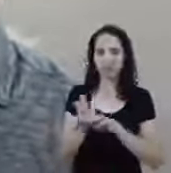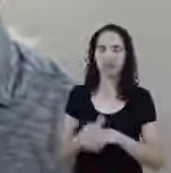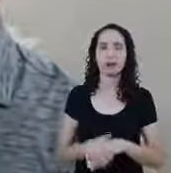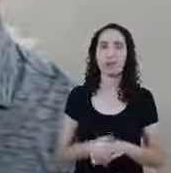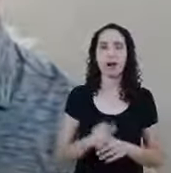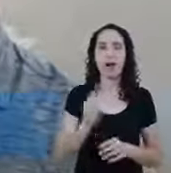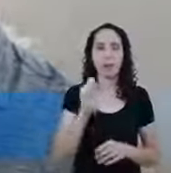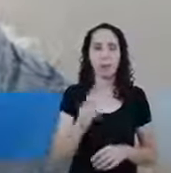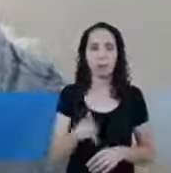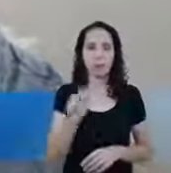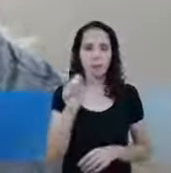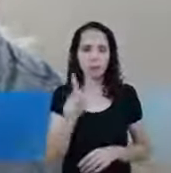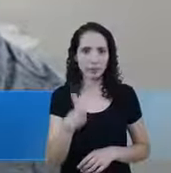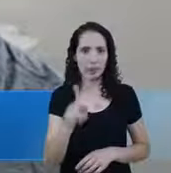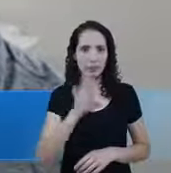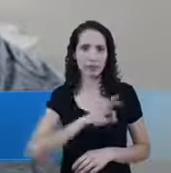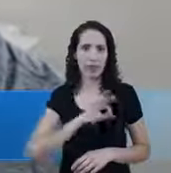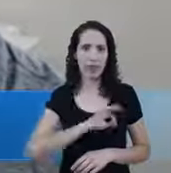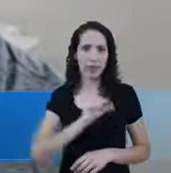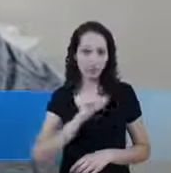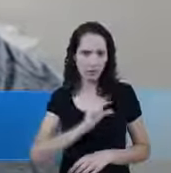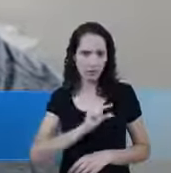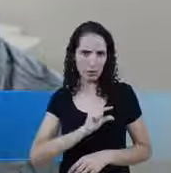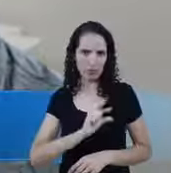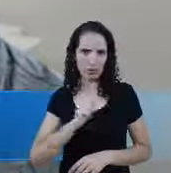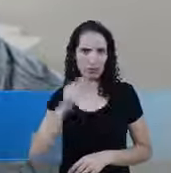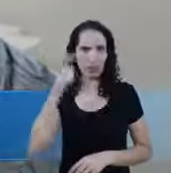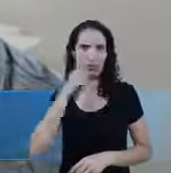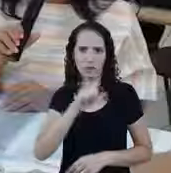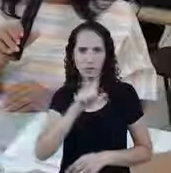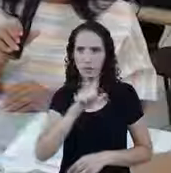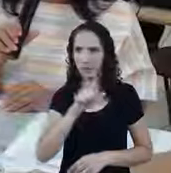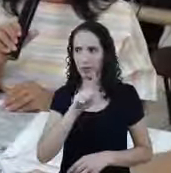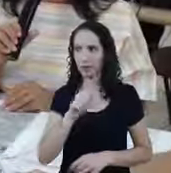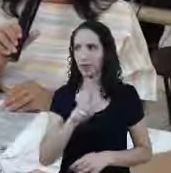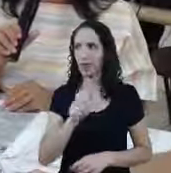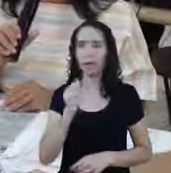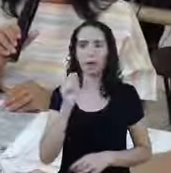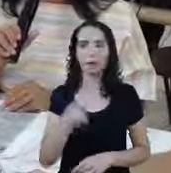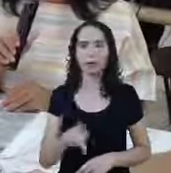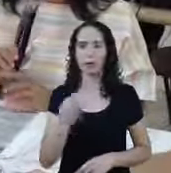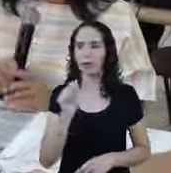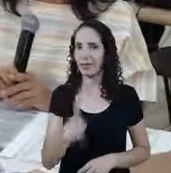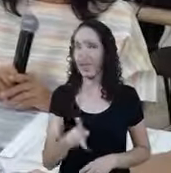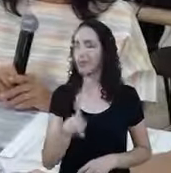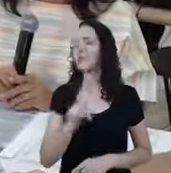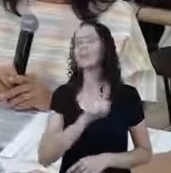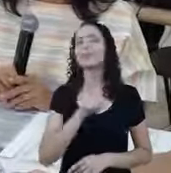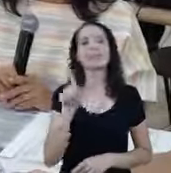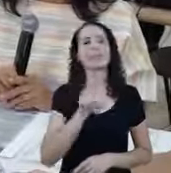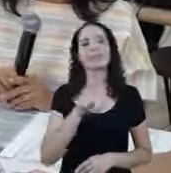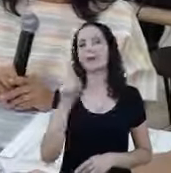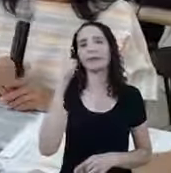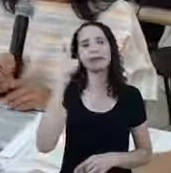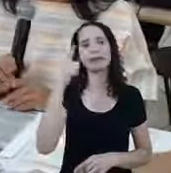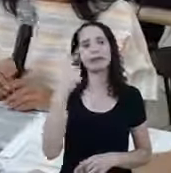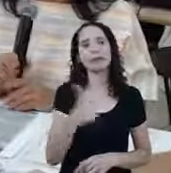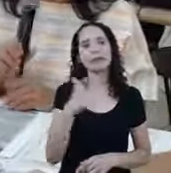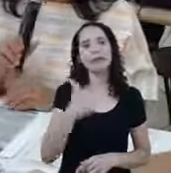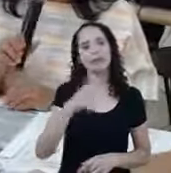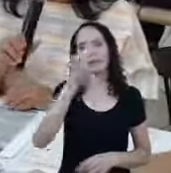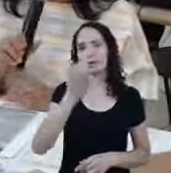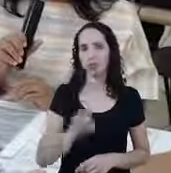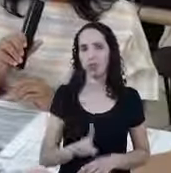Aposentados que recebem um salário mínimo Vão receber? Não Aposentados não Porque eles já recebem um benefício Então